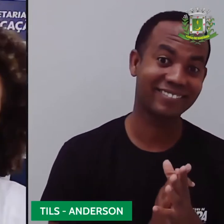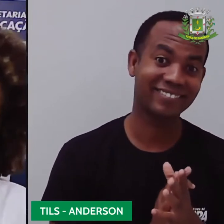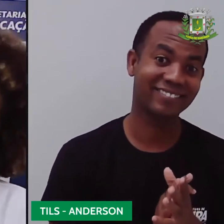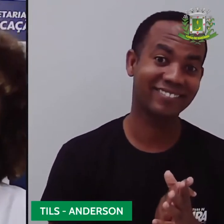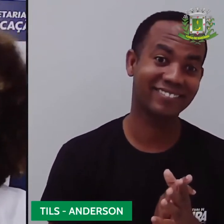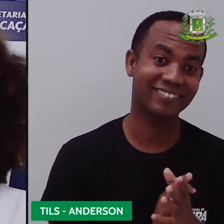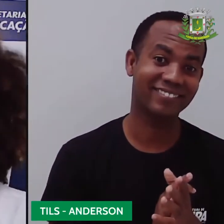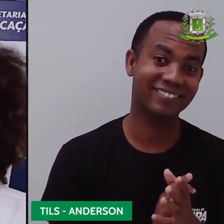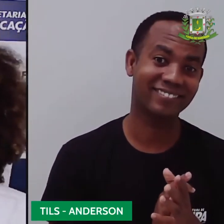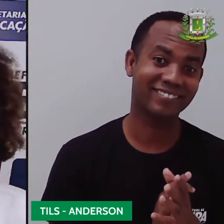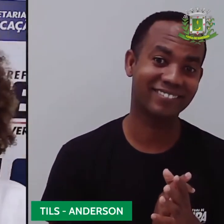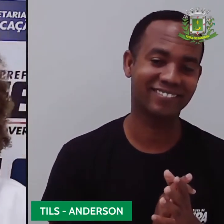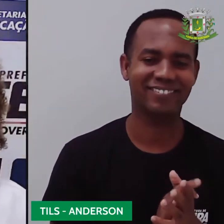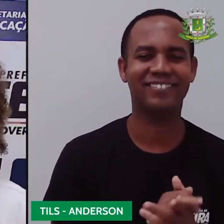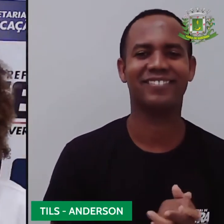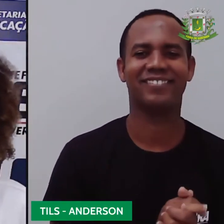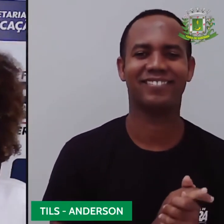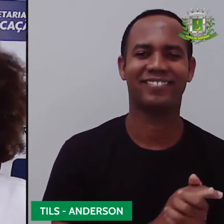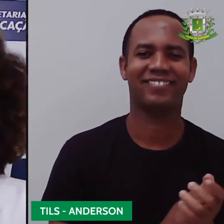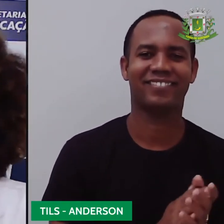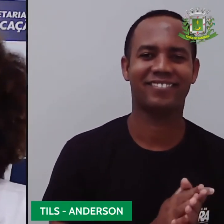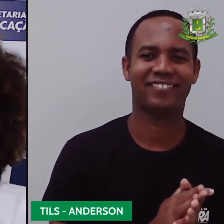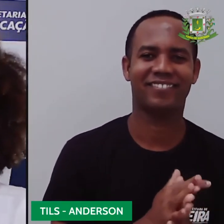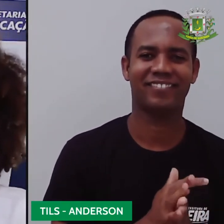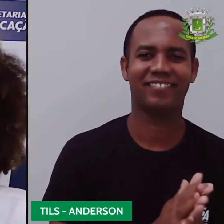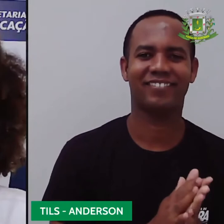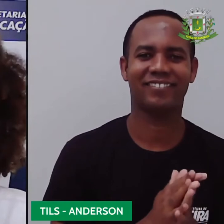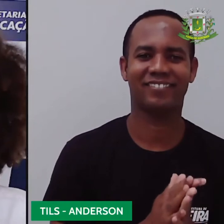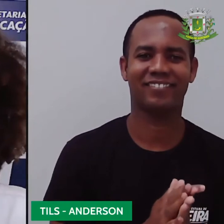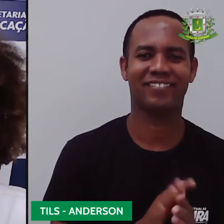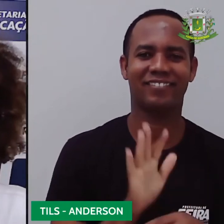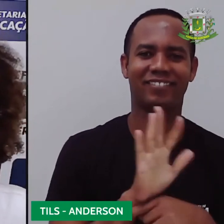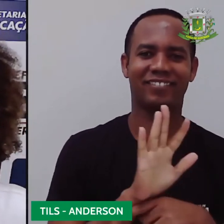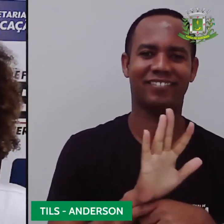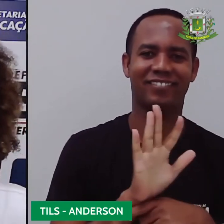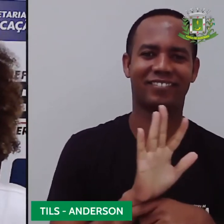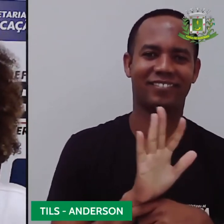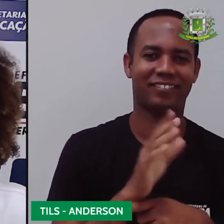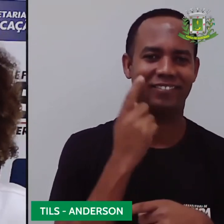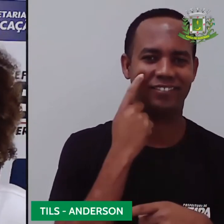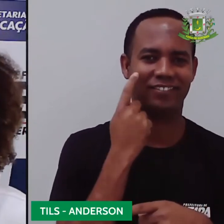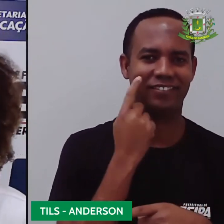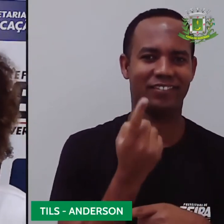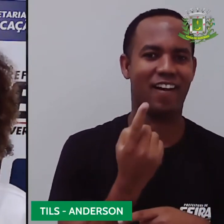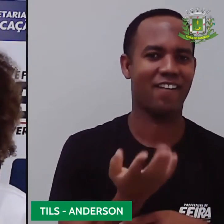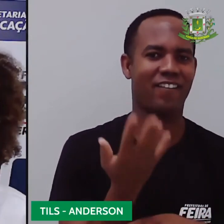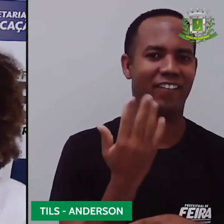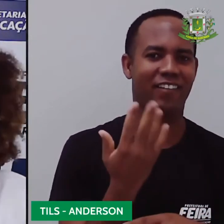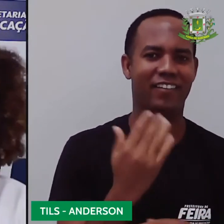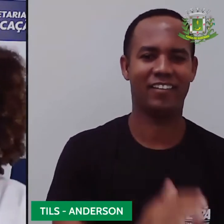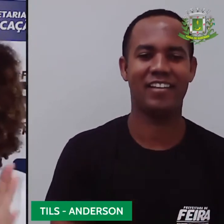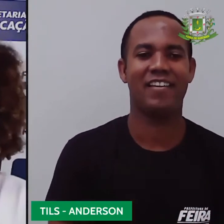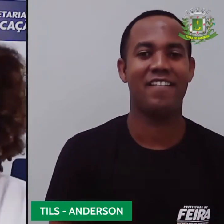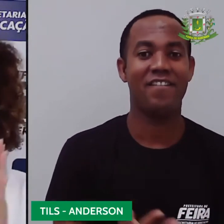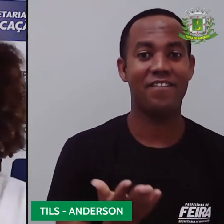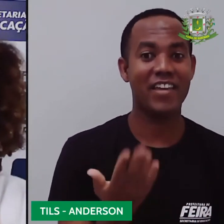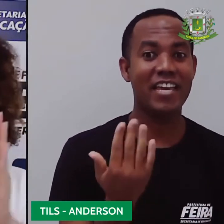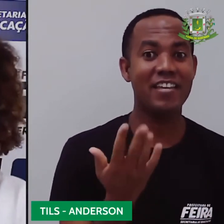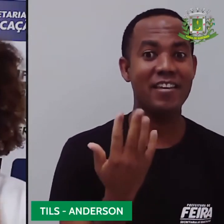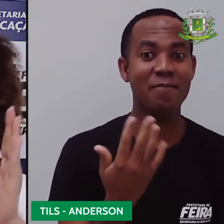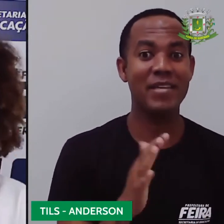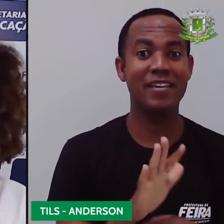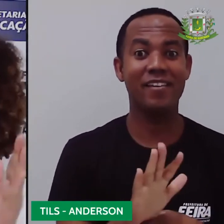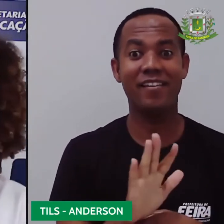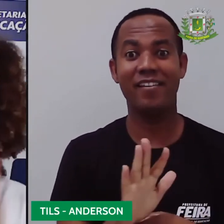patrocina a gente, tá? Vamos lá, deixa eu colocar o slide aqui pra vocês. Vem, vou fazer igual a Maísa. Vem, slide!